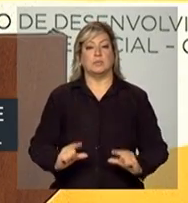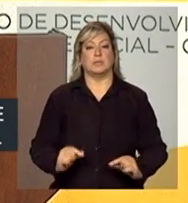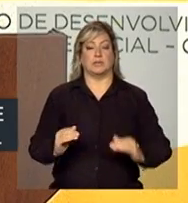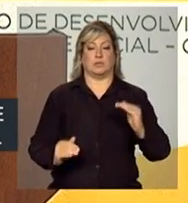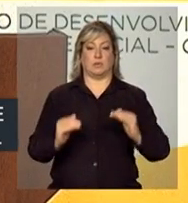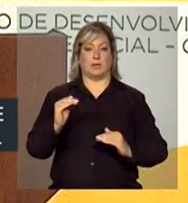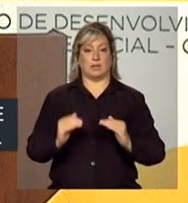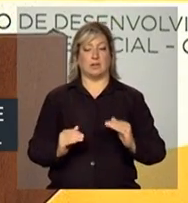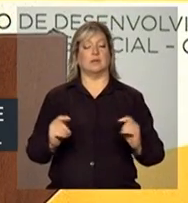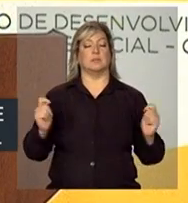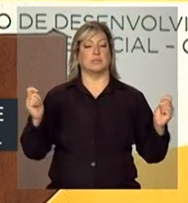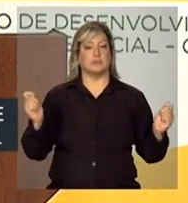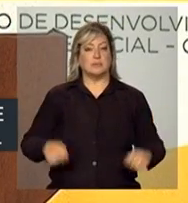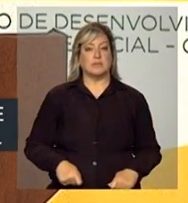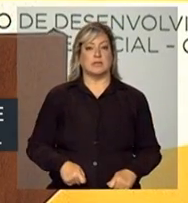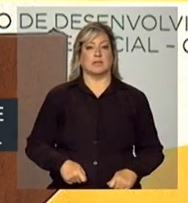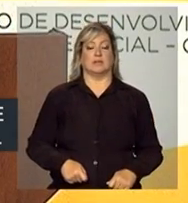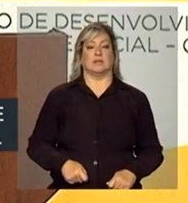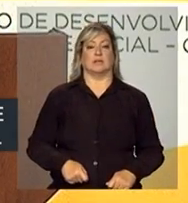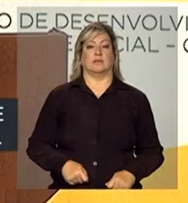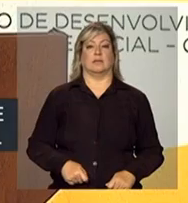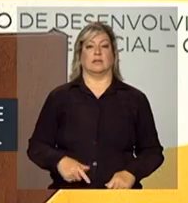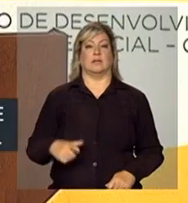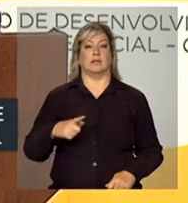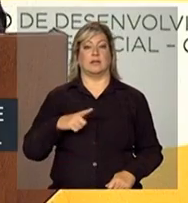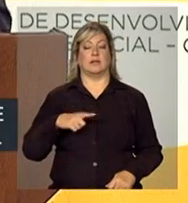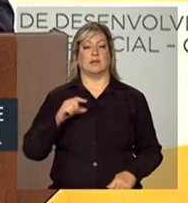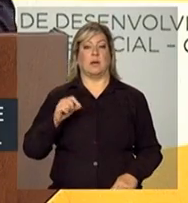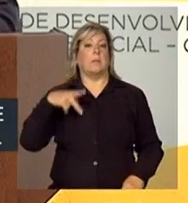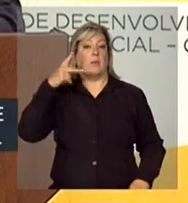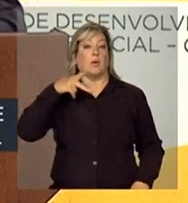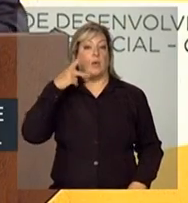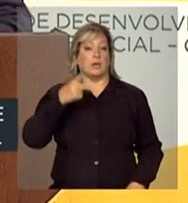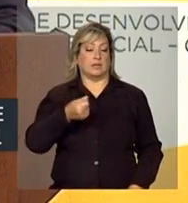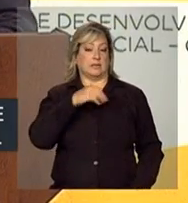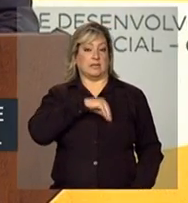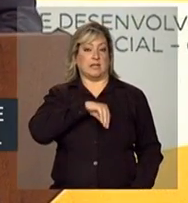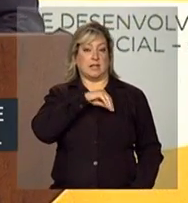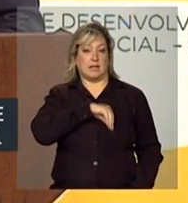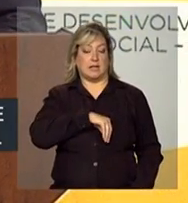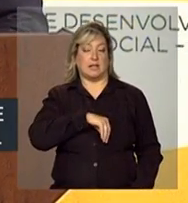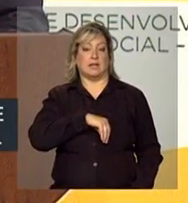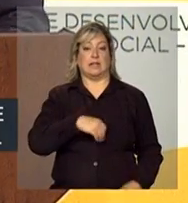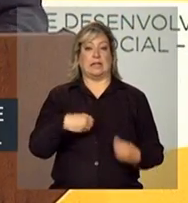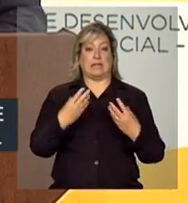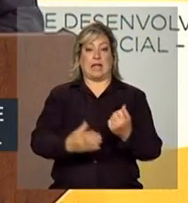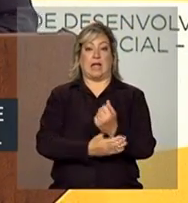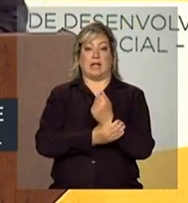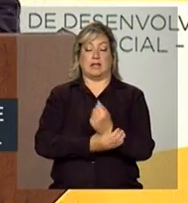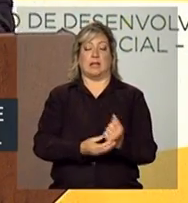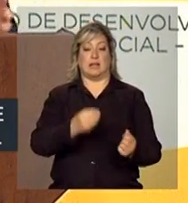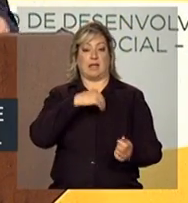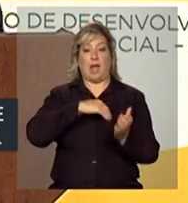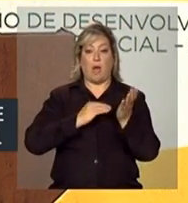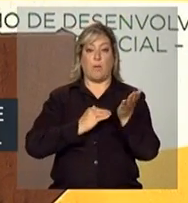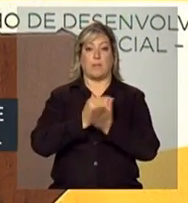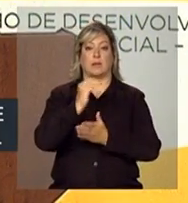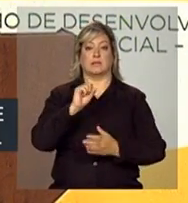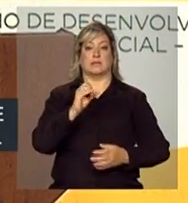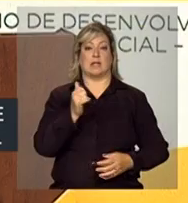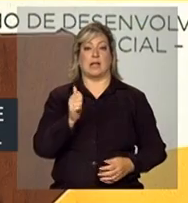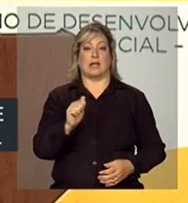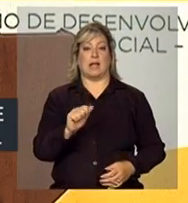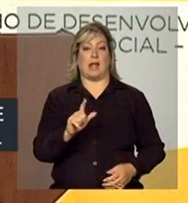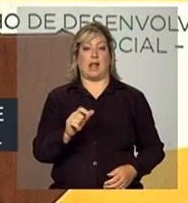possível ter uma política salarial que garanta aumento real do salário mínimo, e sem que